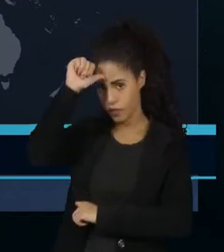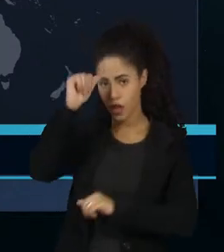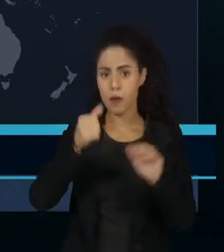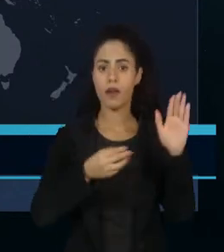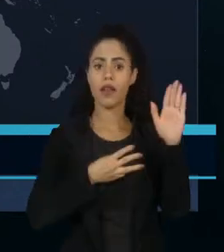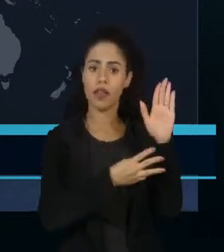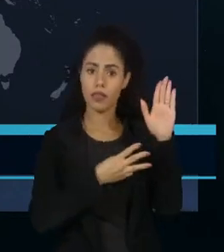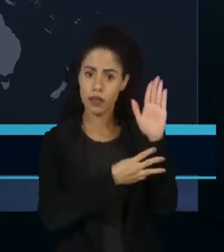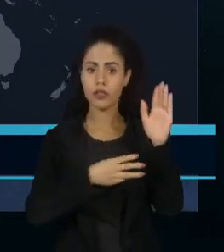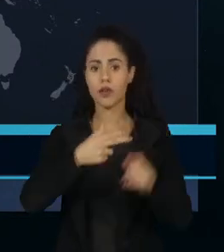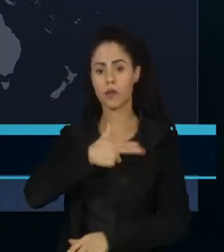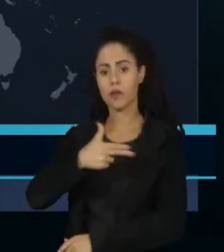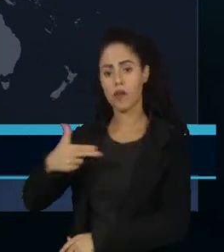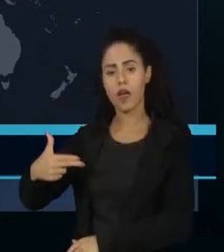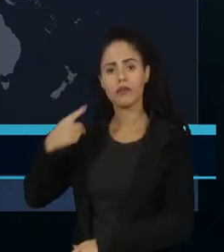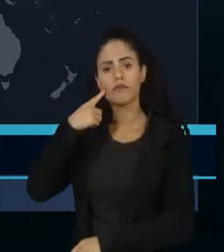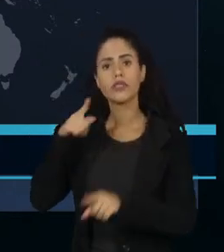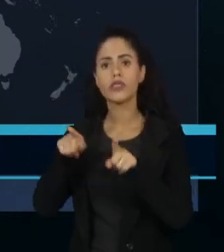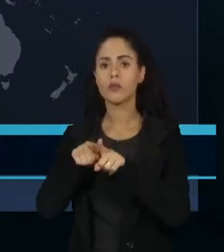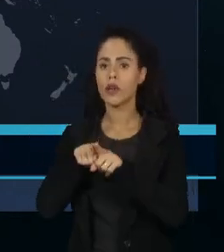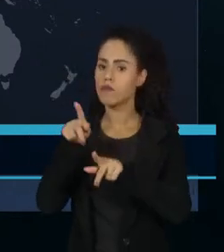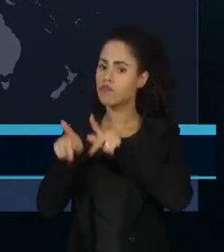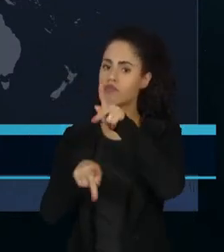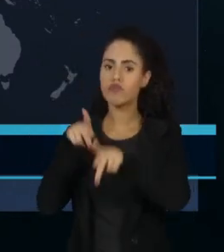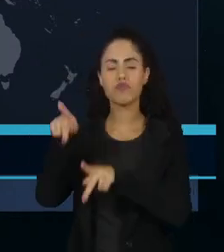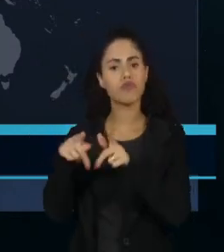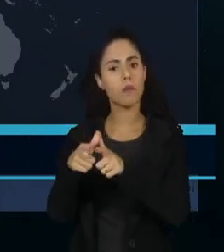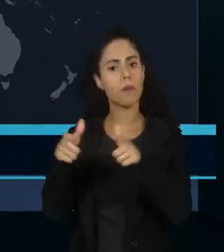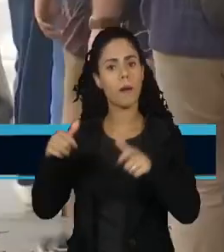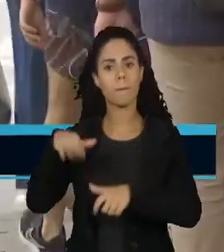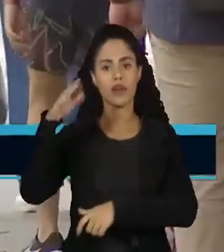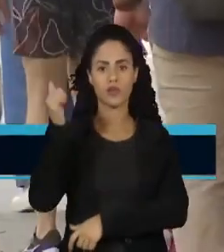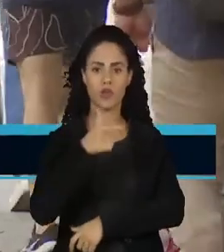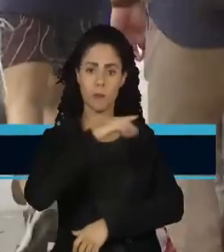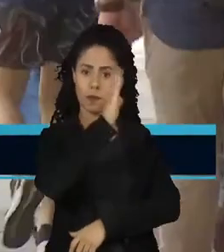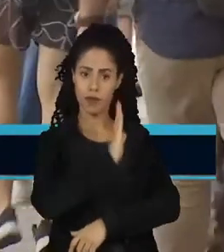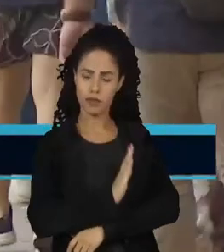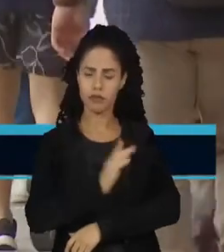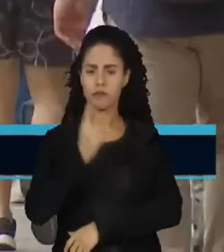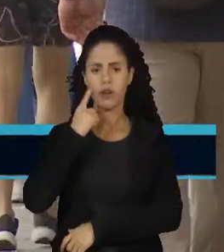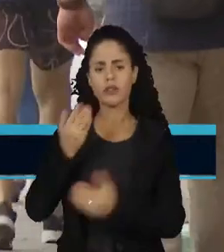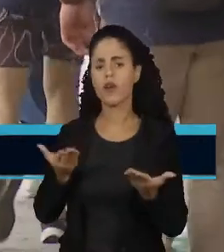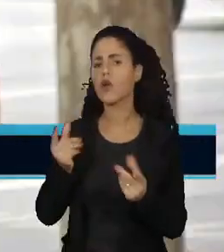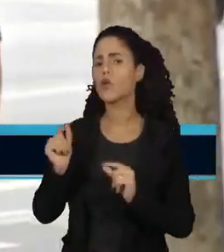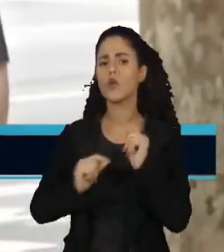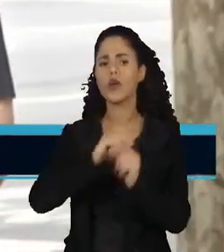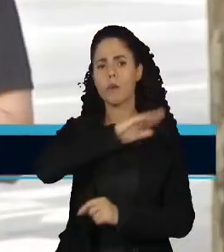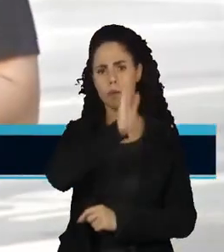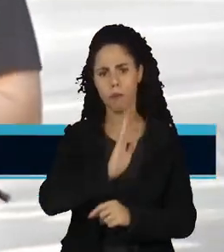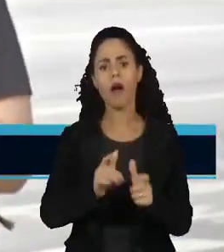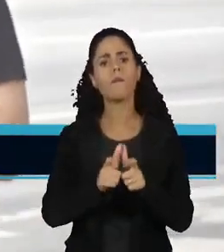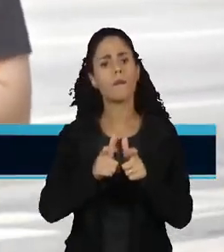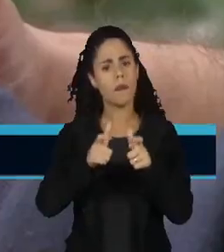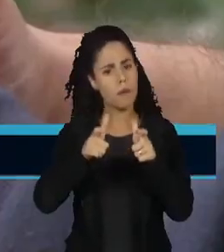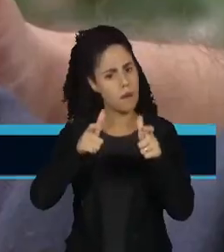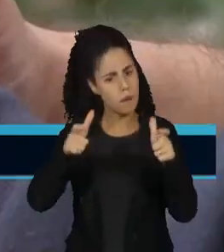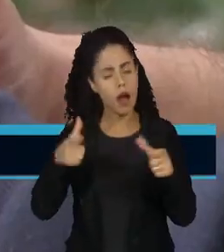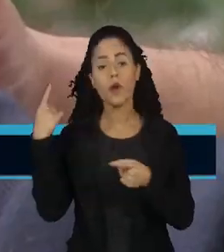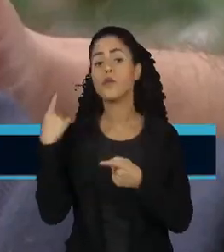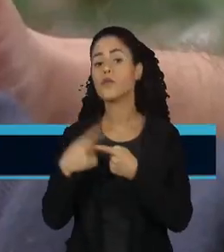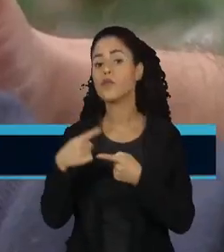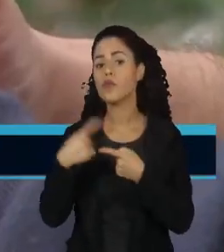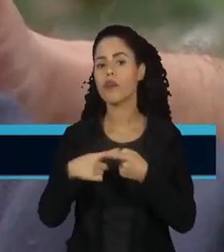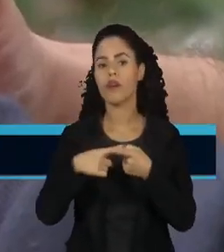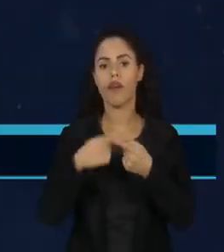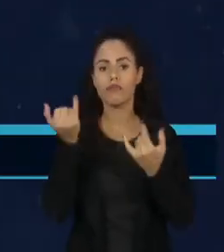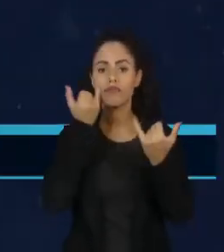Indonésia. Todos países com população maior que o Brasil. E a tendência é de aumento. Isso porque, no relatório